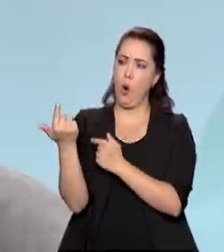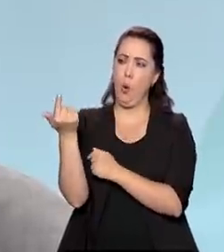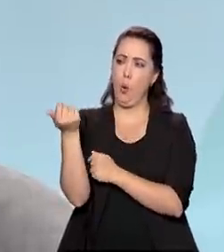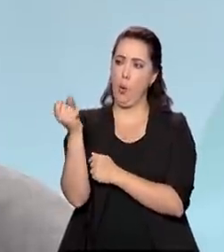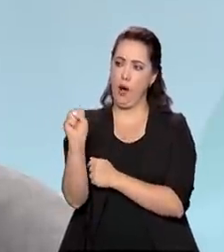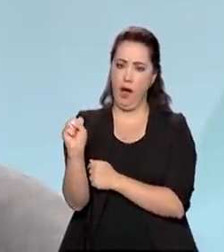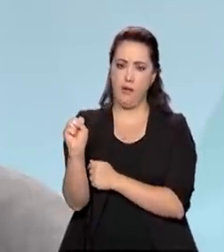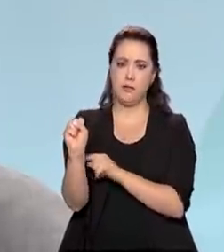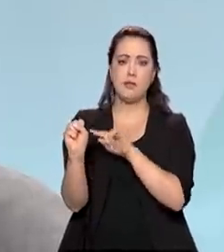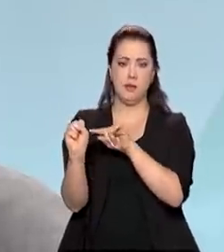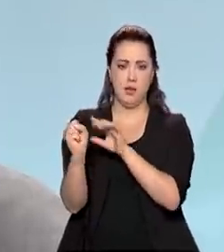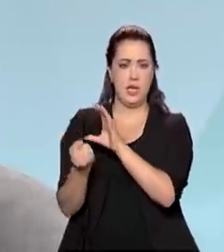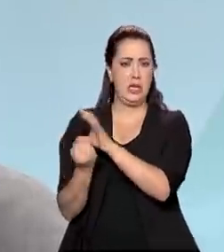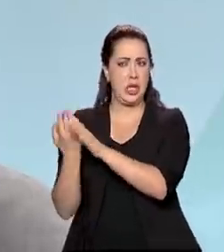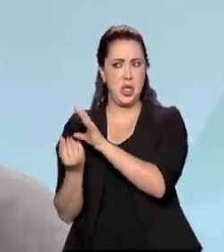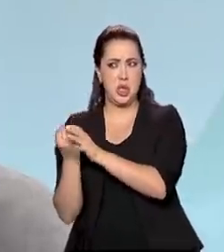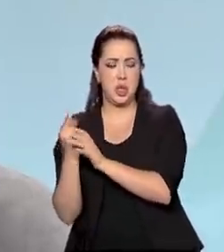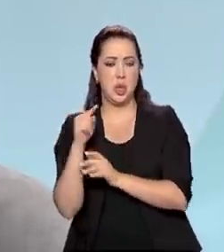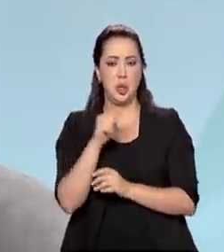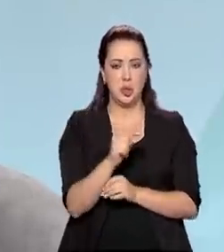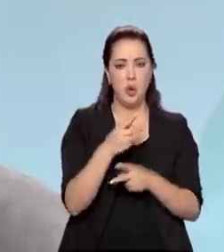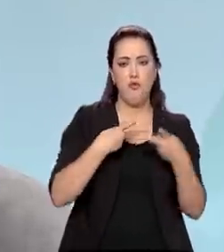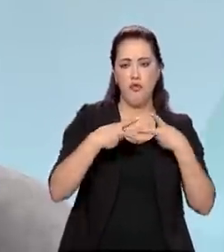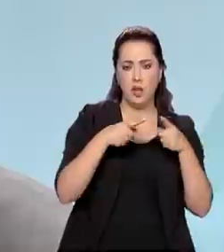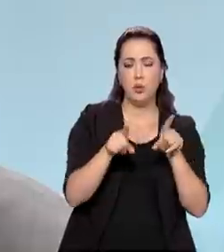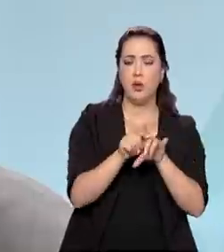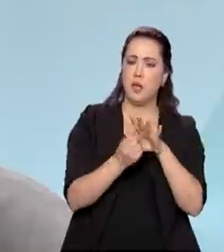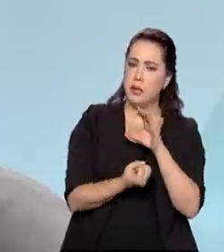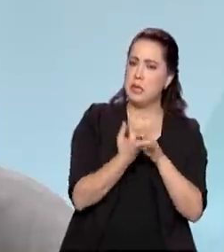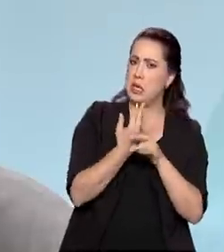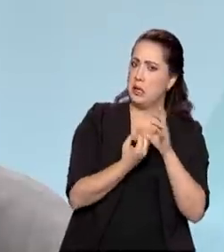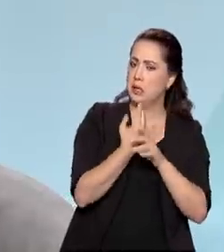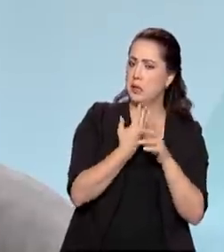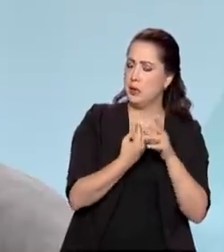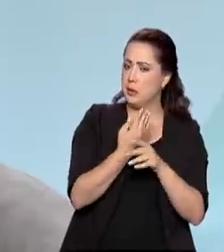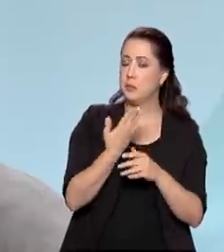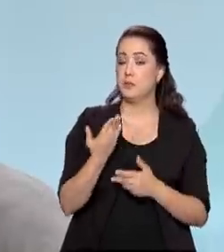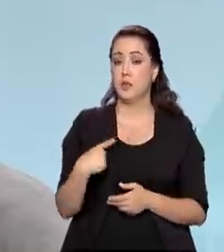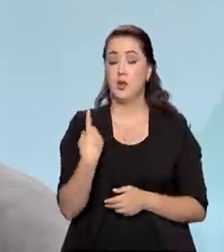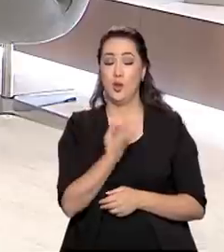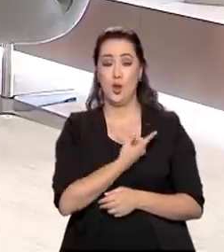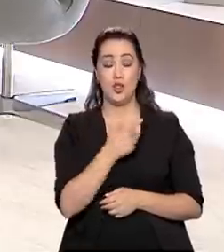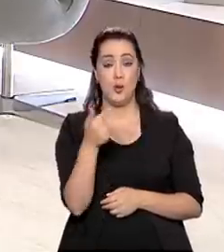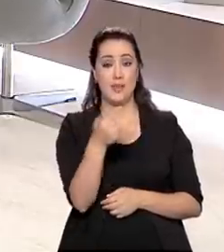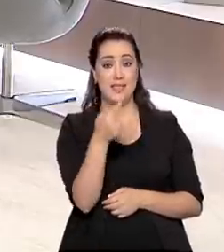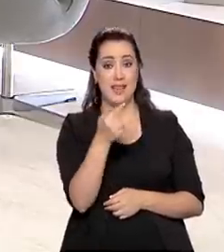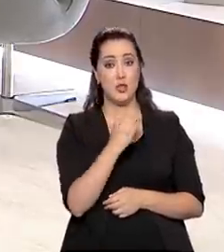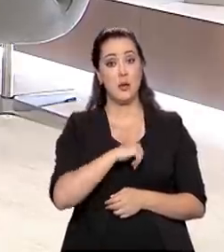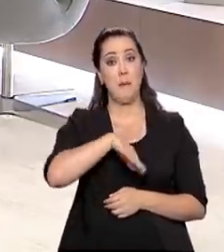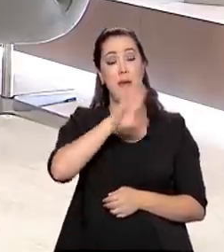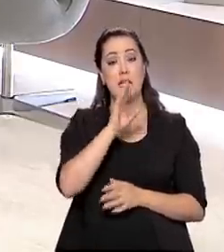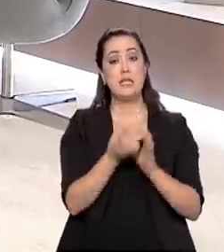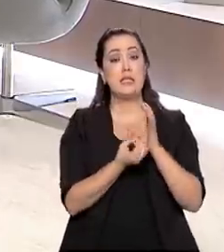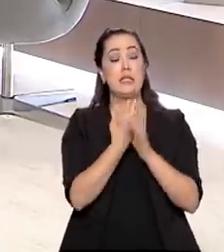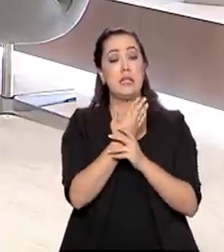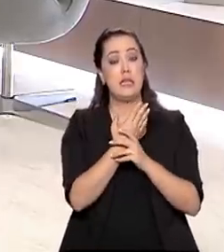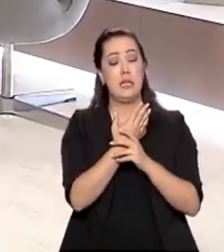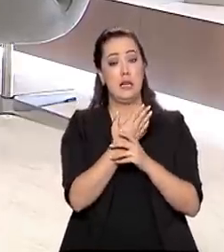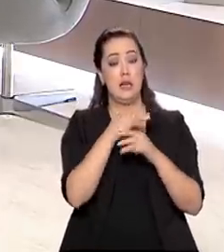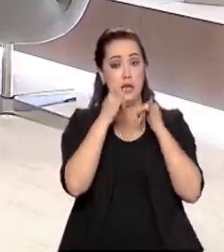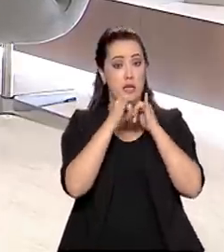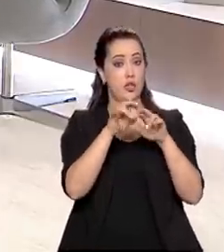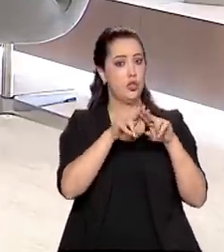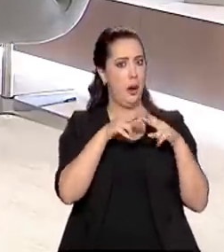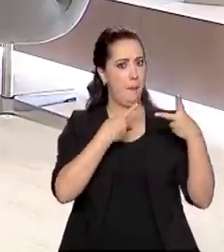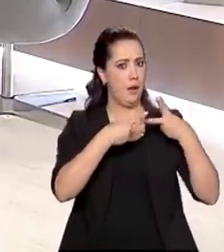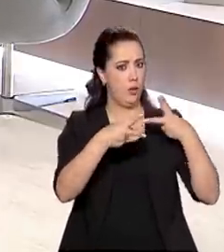para você ver, nós já somos o sétimo maior produtor de energia eólica do mundo, caminhando para nos próximos cinco anos,